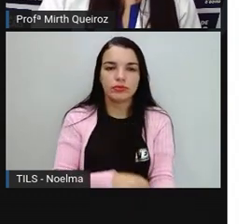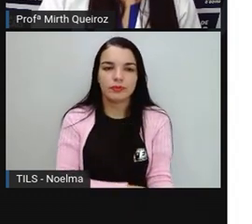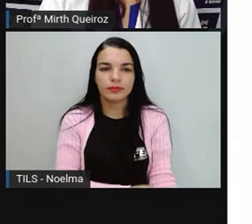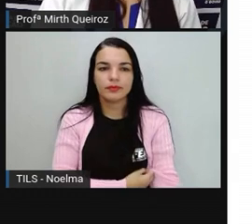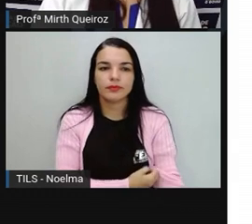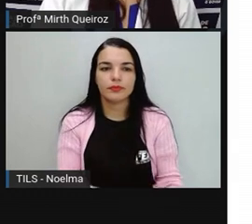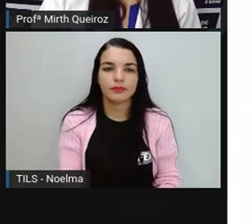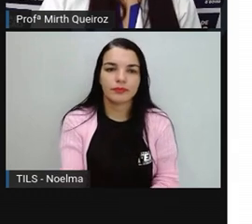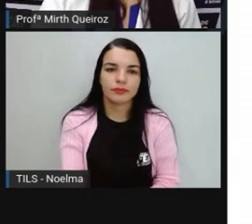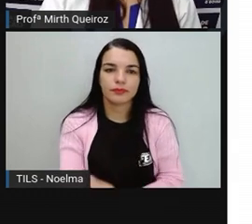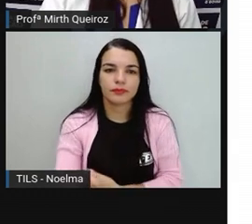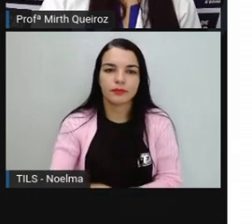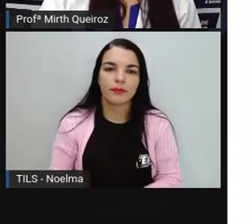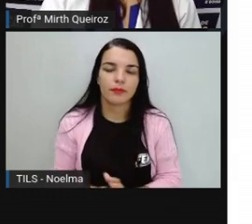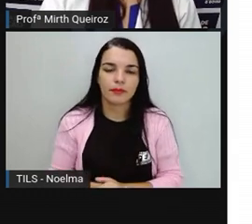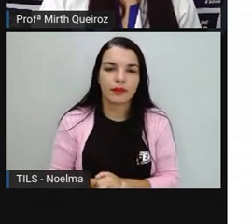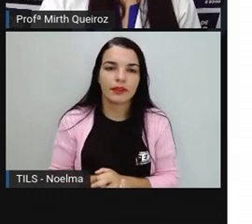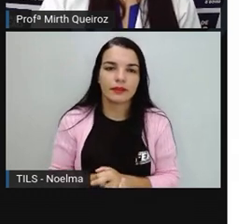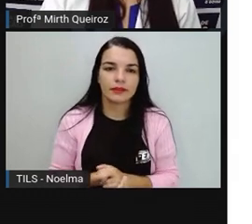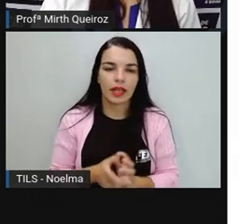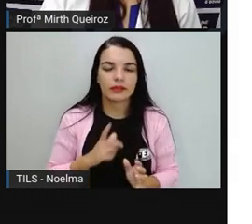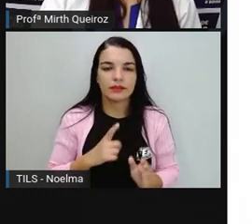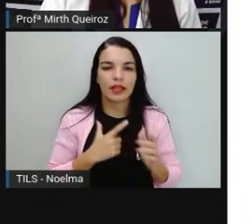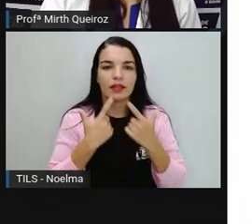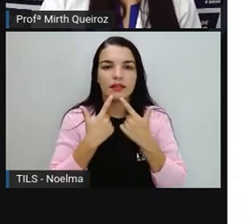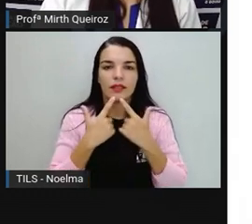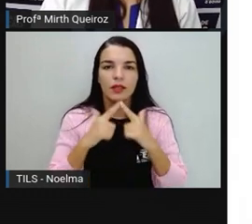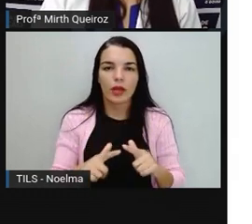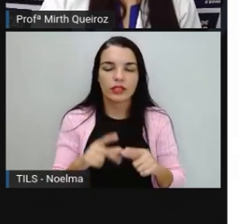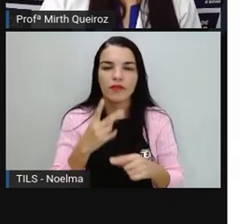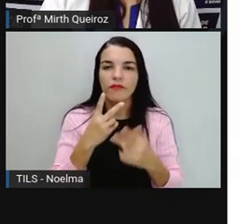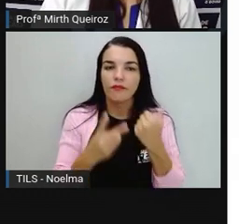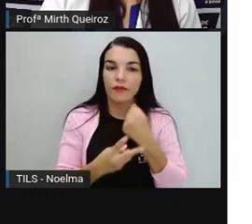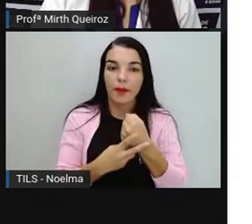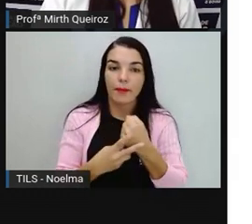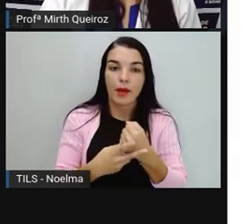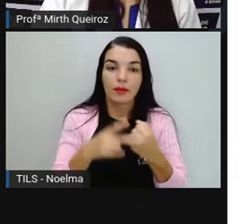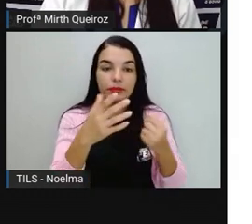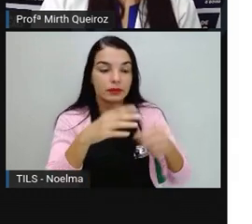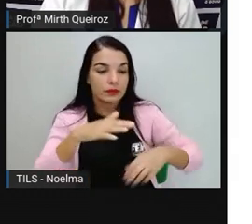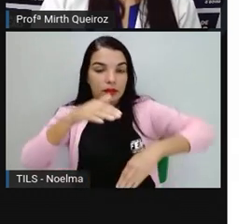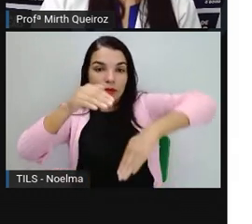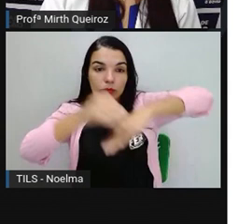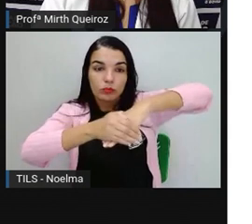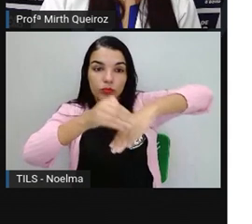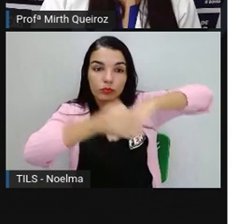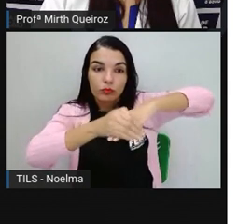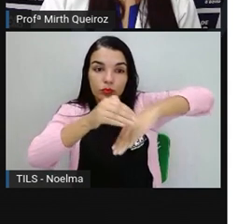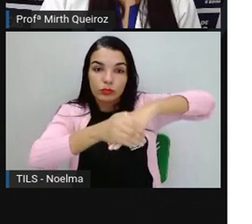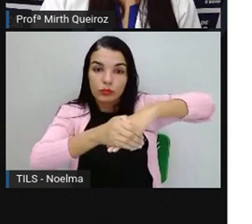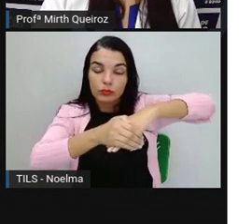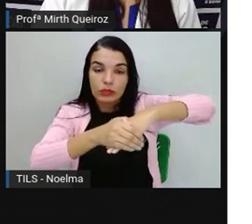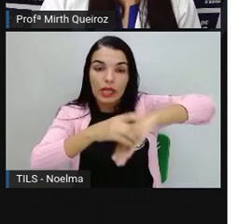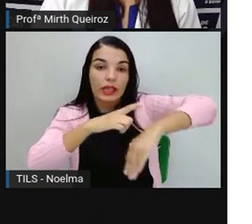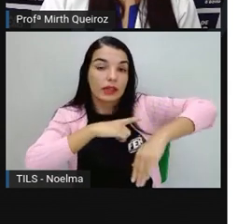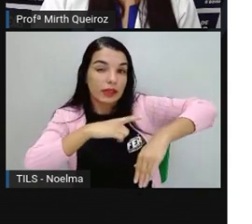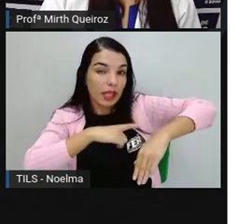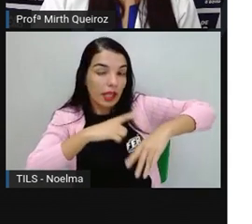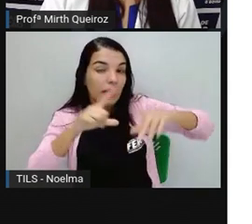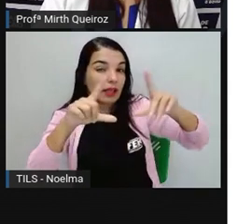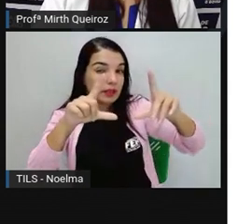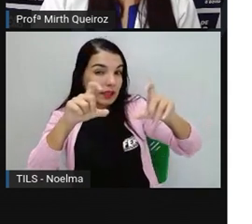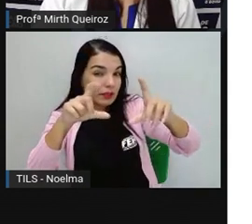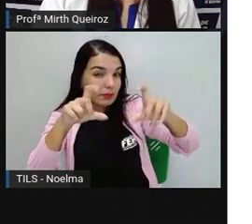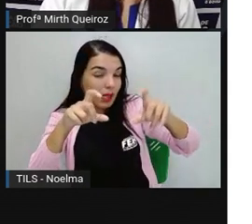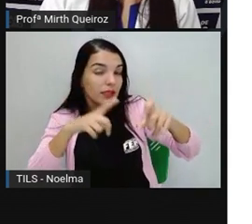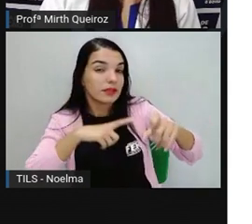verbal, nesse caso, né? Verbal. Use botas. Aí nós temos o desenho da bota. Nós temos a imagem e